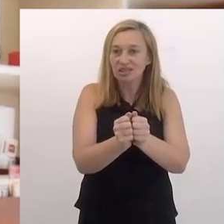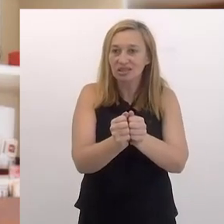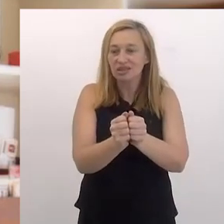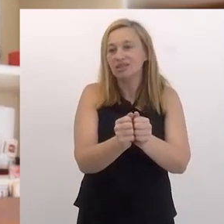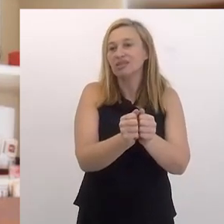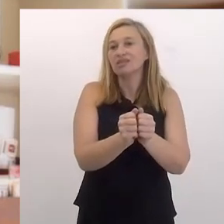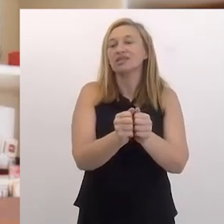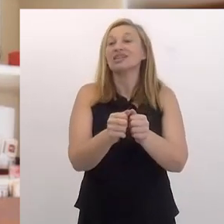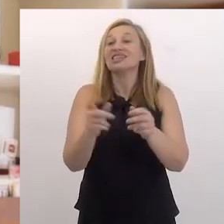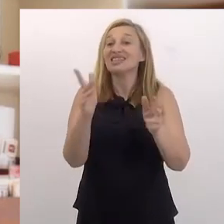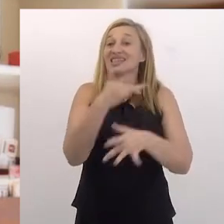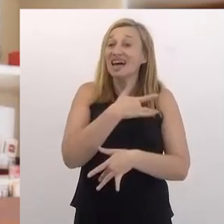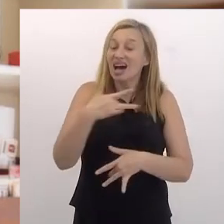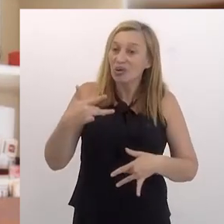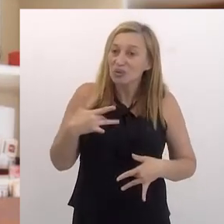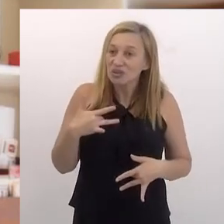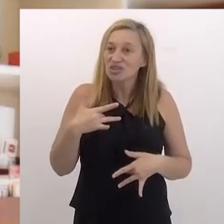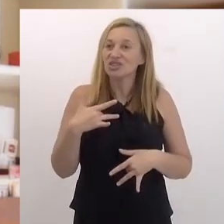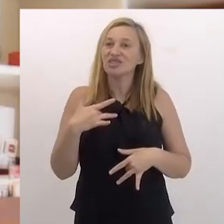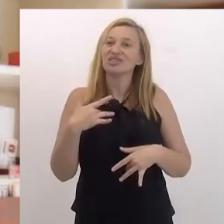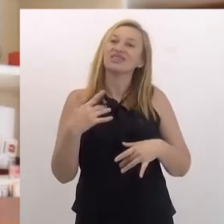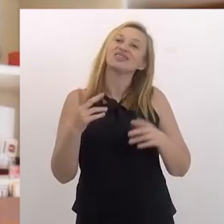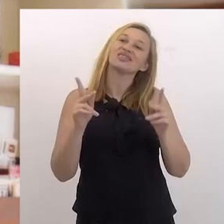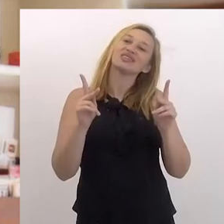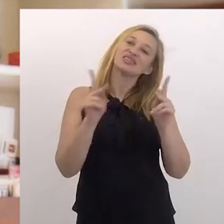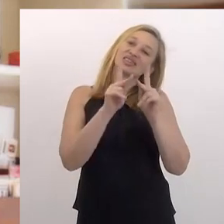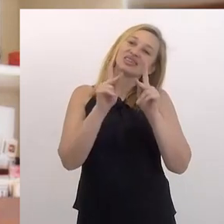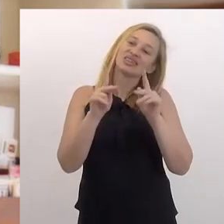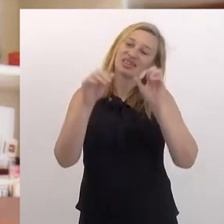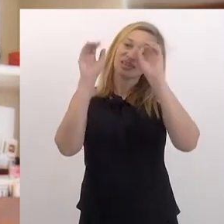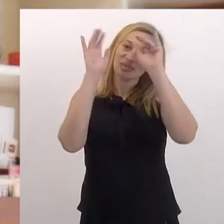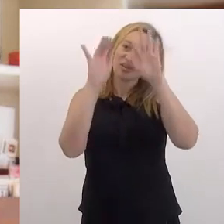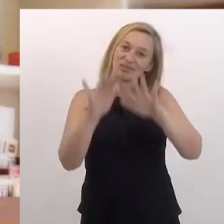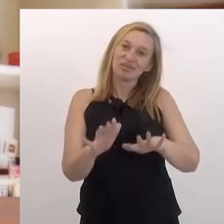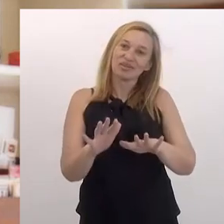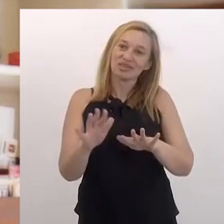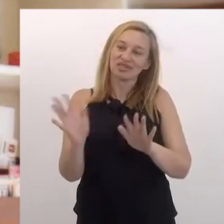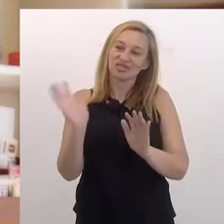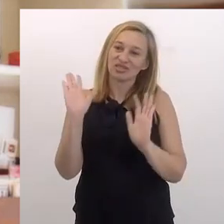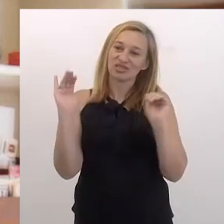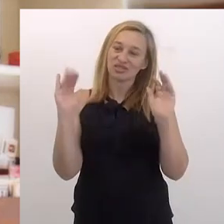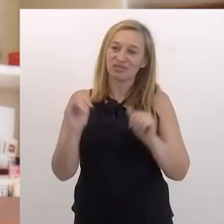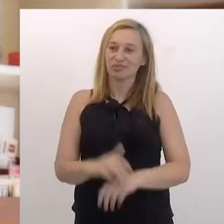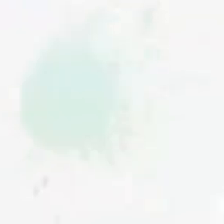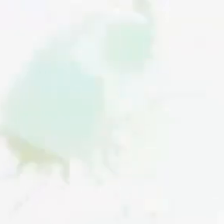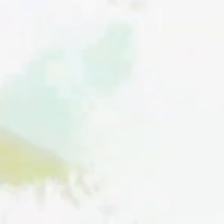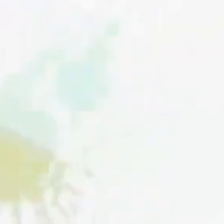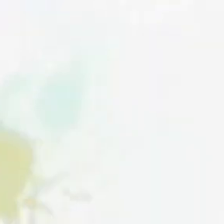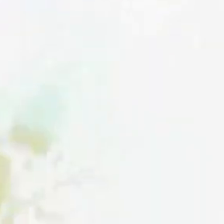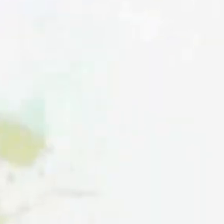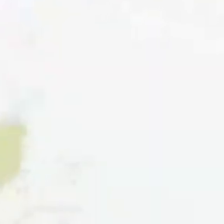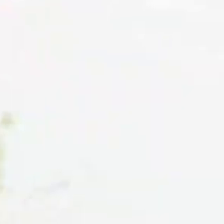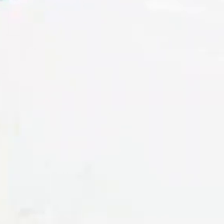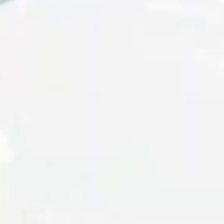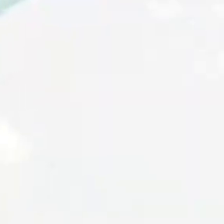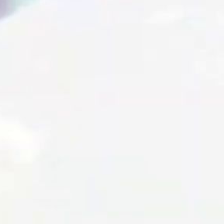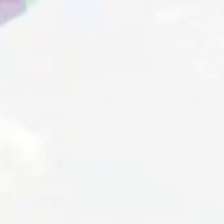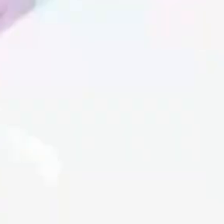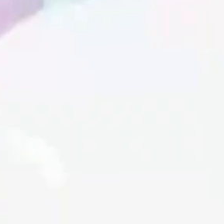se envolver, não cola. Saúde, saúde e até lá. E